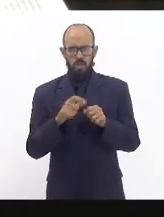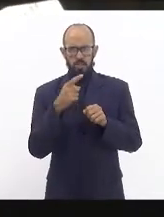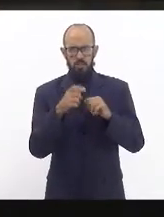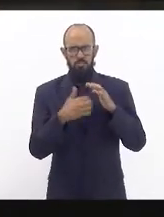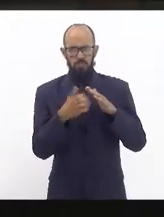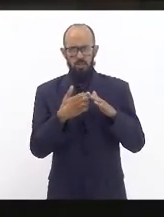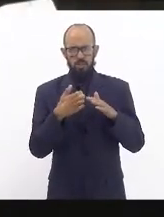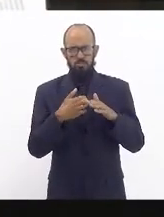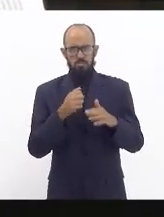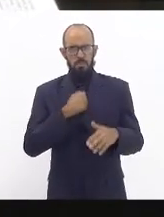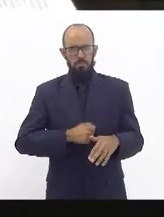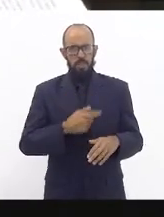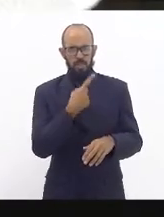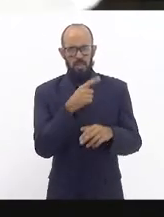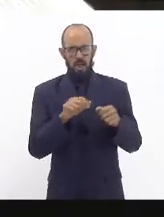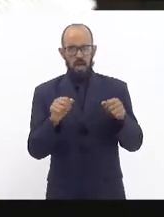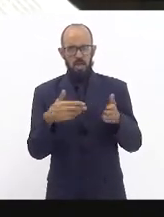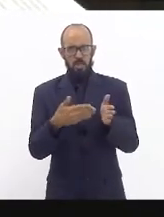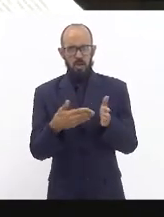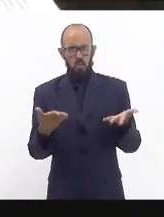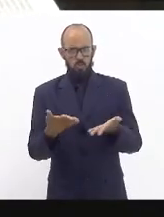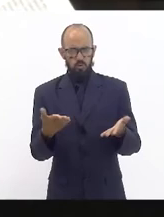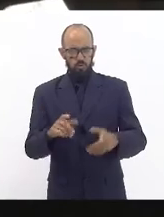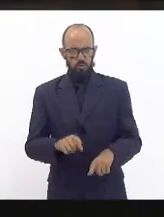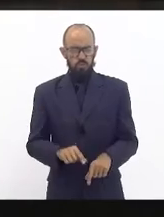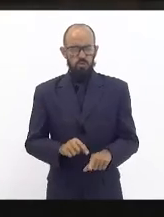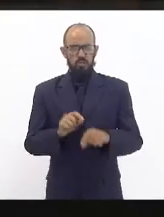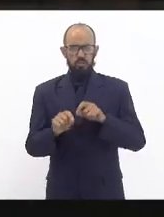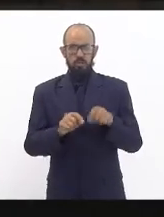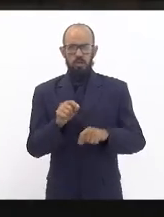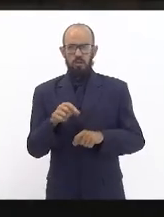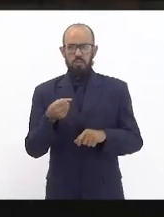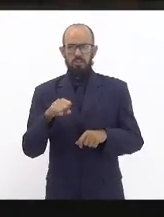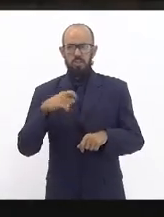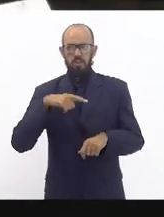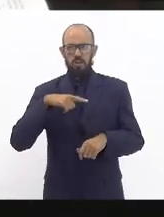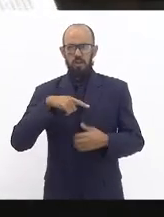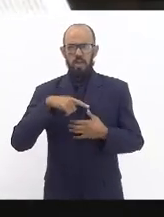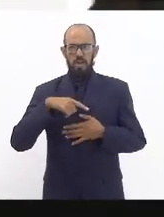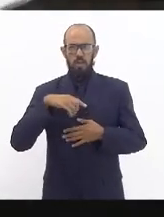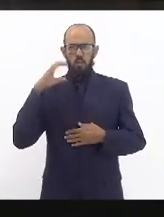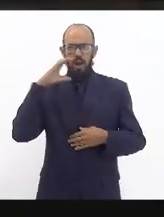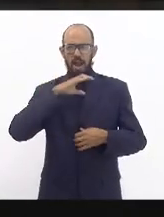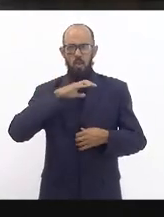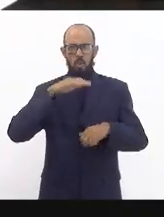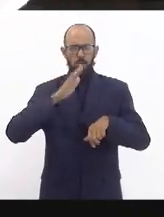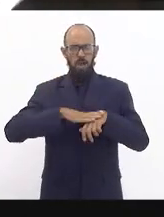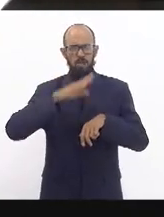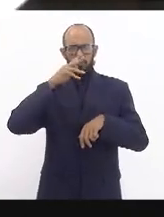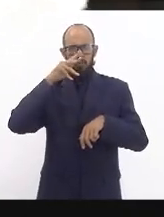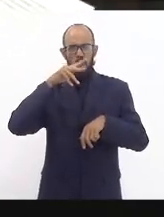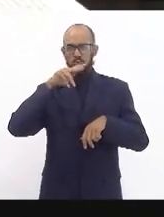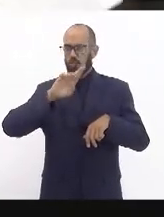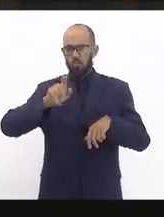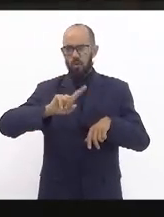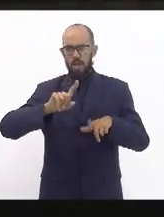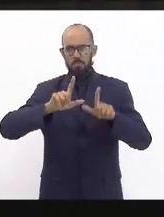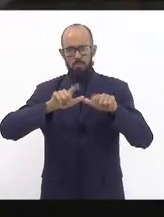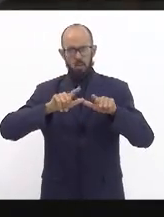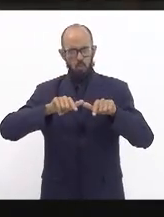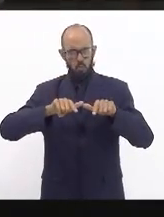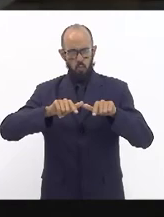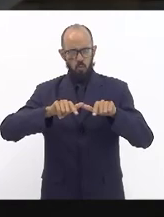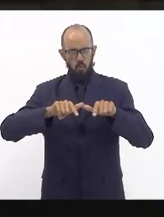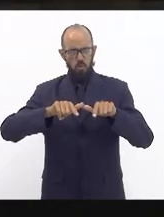uma porcaria está lá até hoje que se hoje você tem a temperatura mais alta do Rio de Janeiro não é mais em Bangu sabe por que gente?